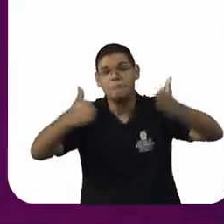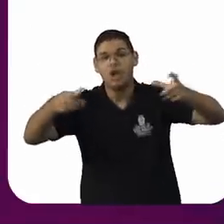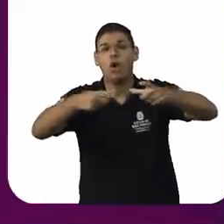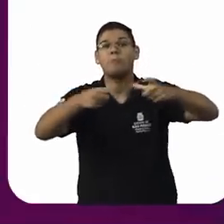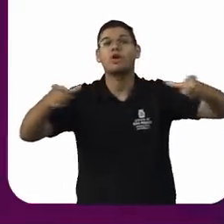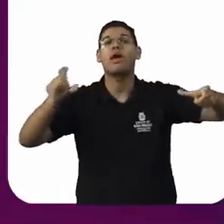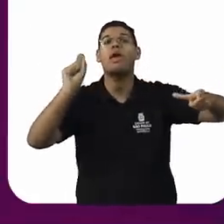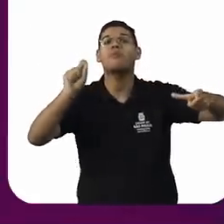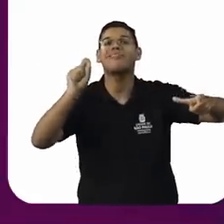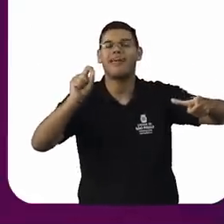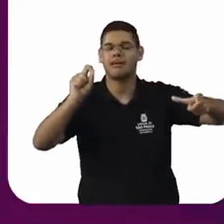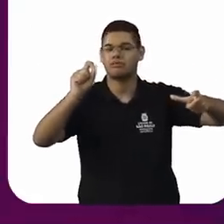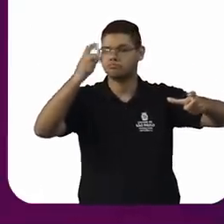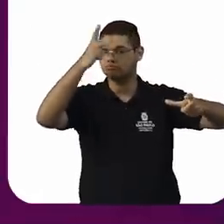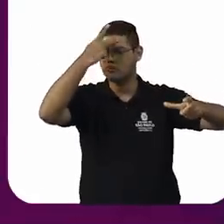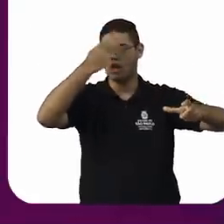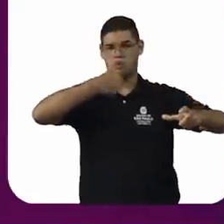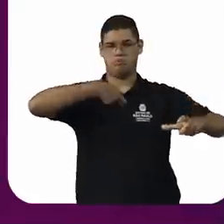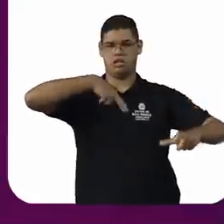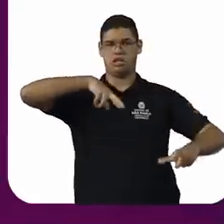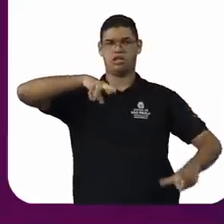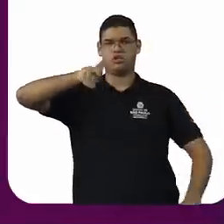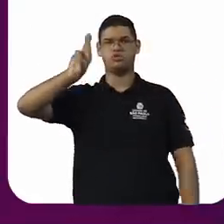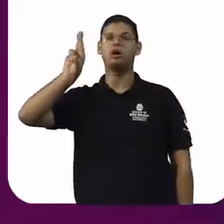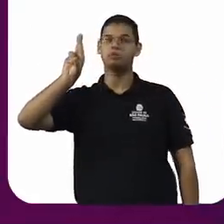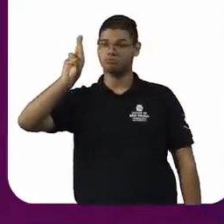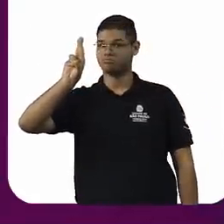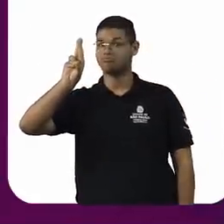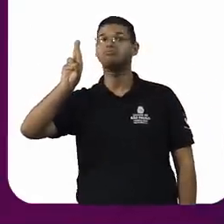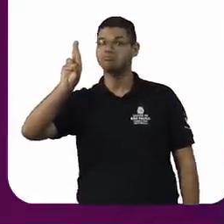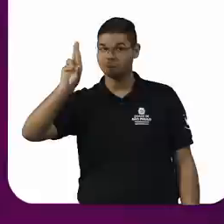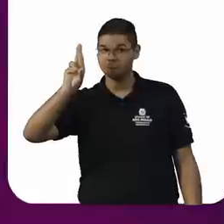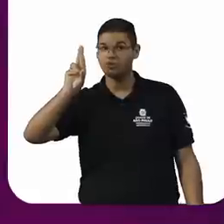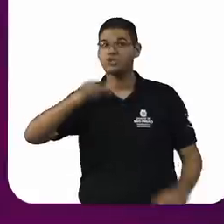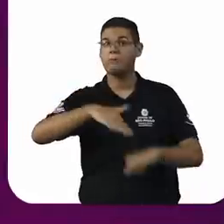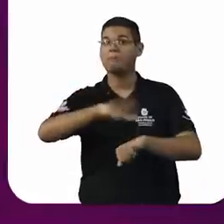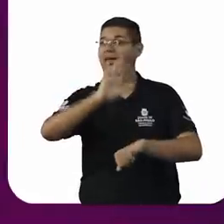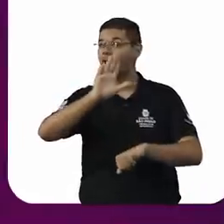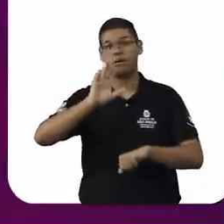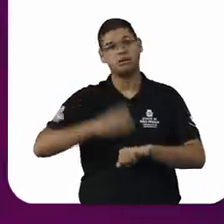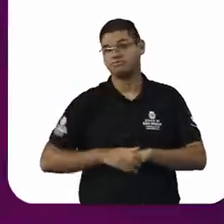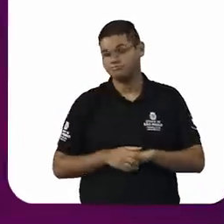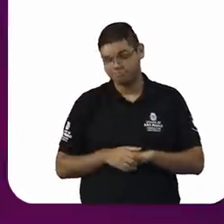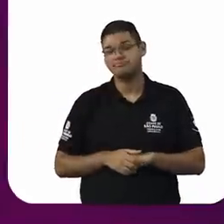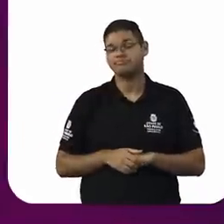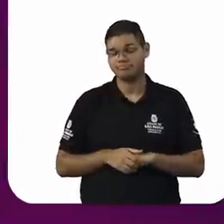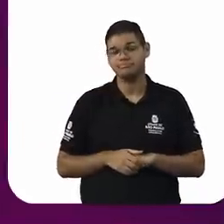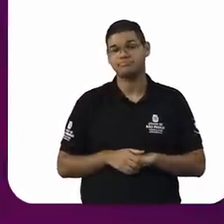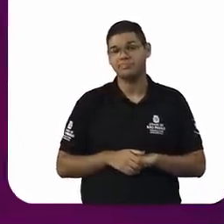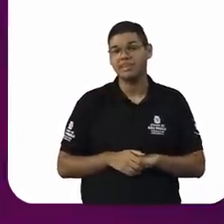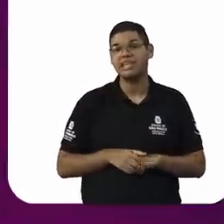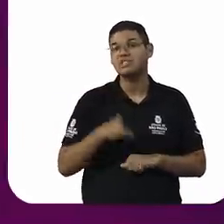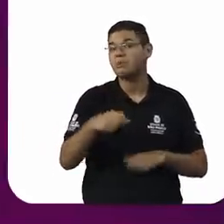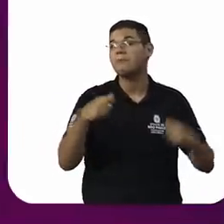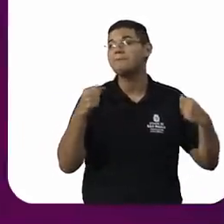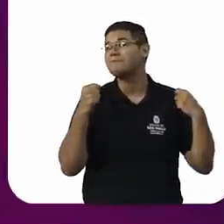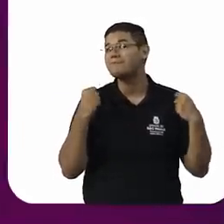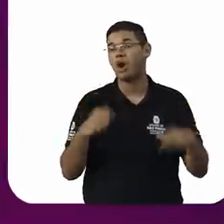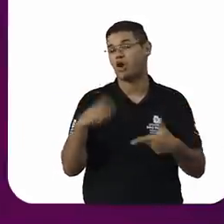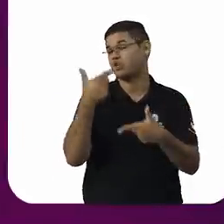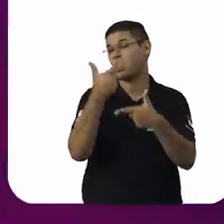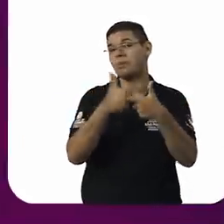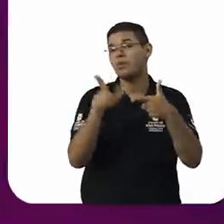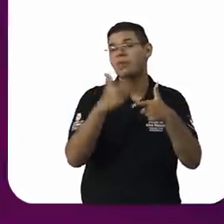os programas religiosos. Isso, por si só, poderia não ser um problema, considerando que meios de